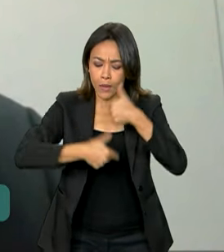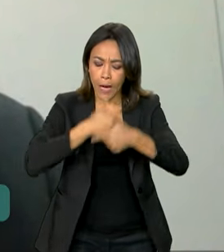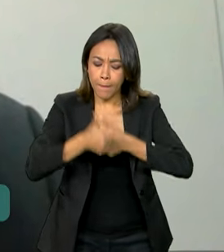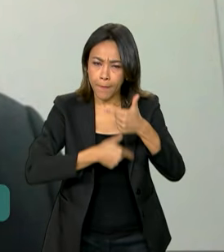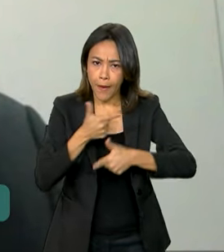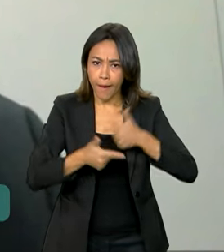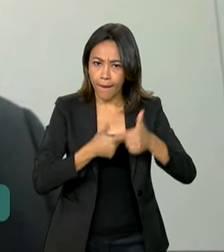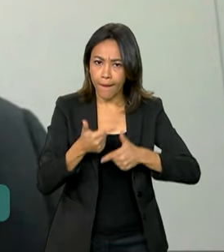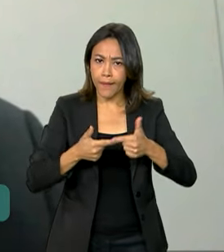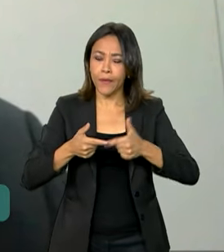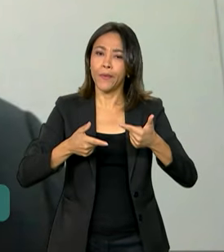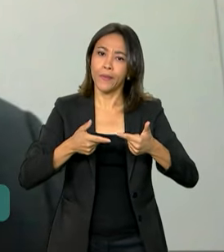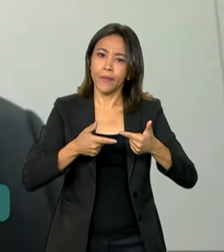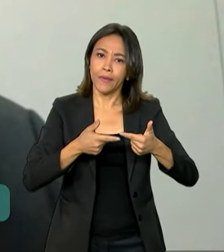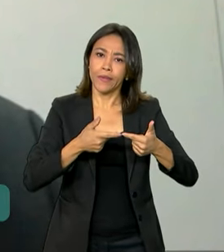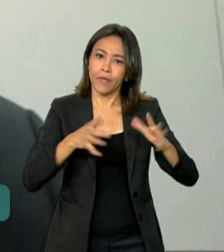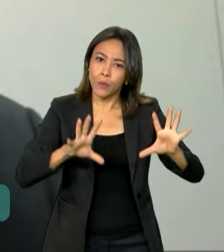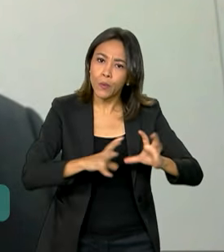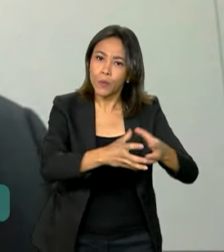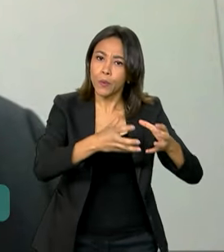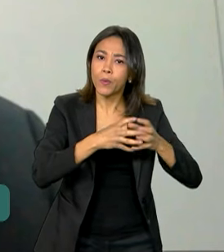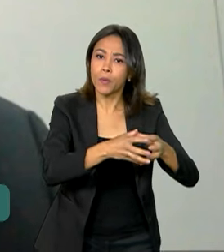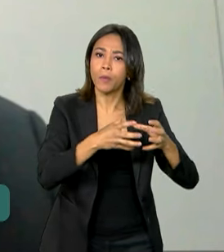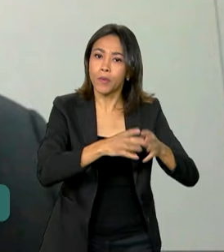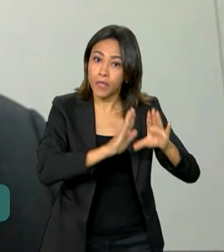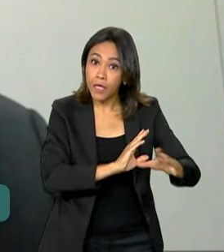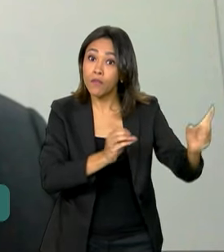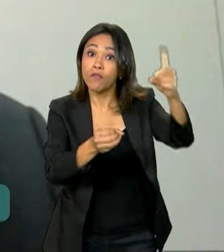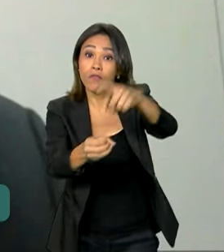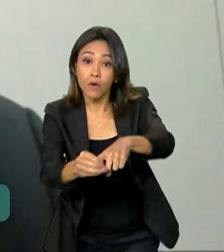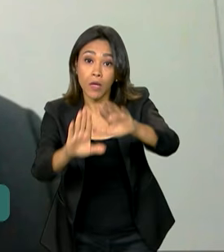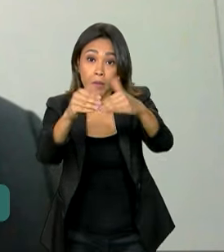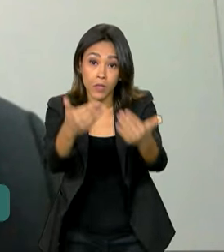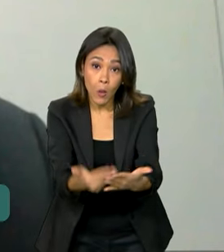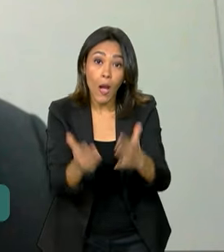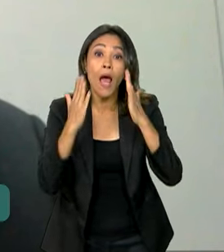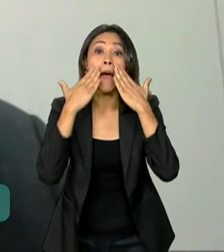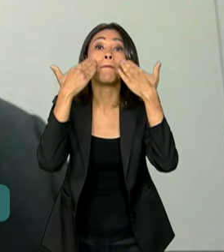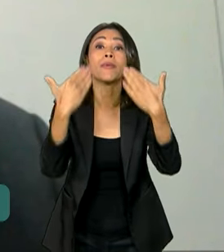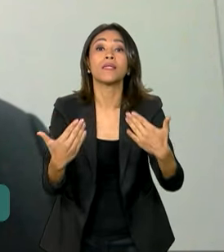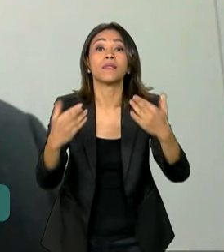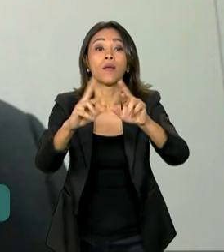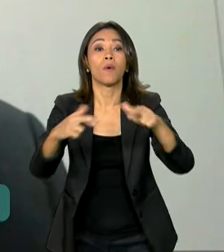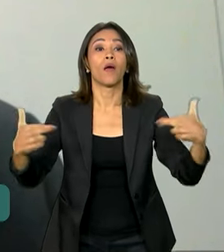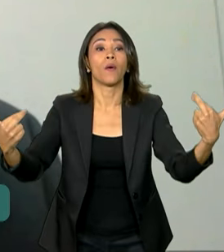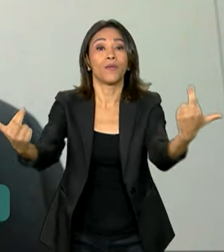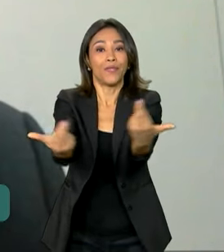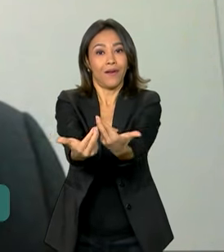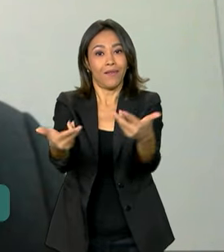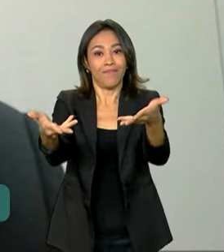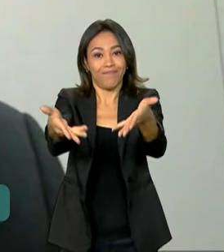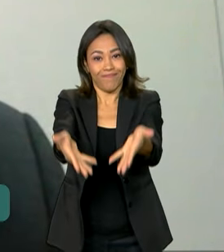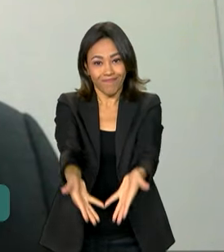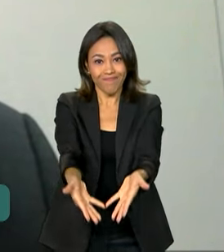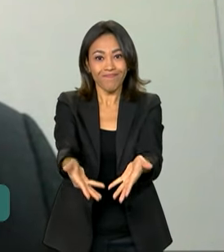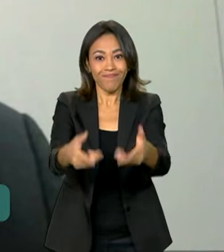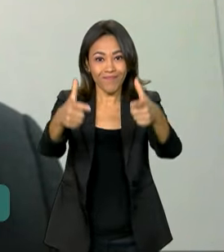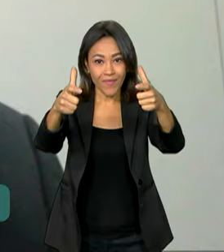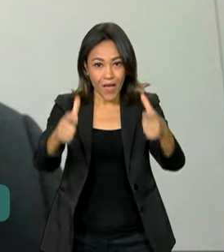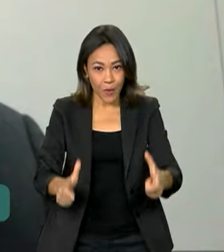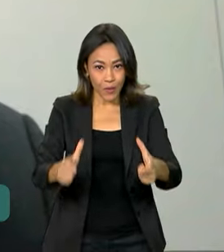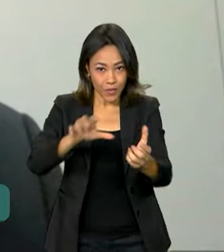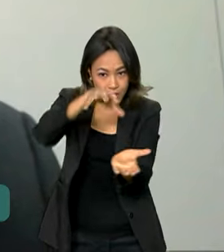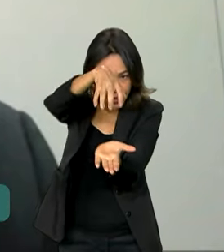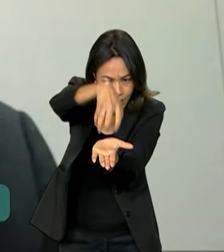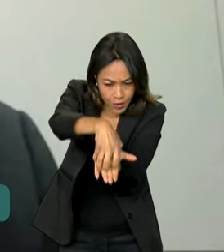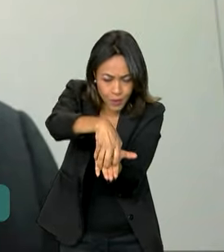trabalho que tem que voltar para as escolas, apresentado numa reunião final no nosso Centro de Vocação